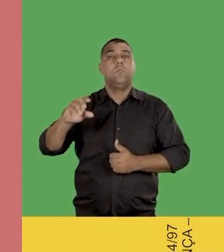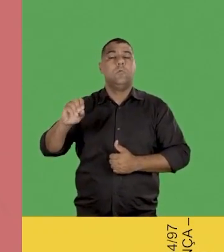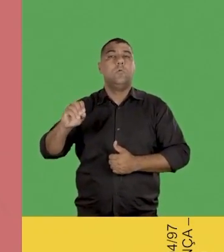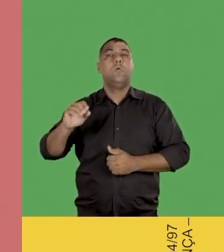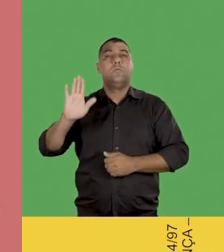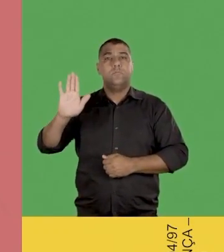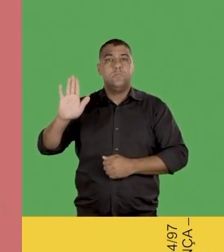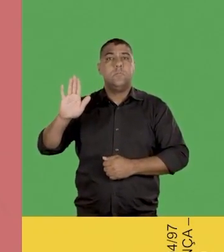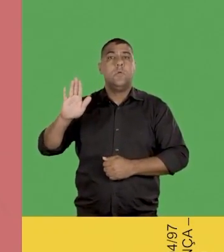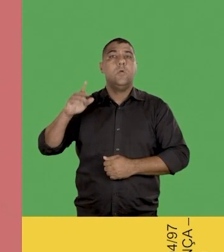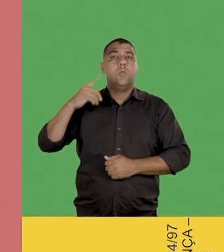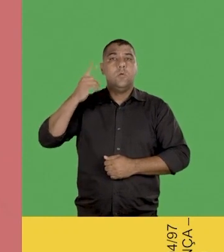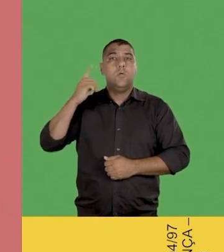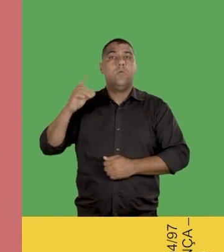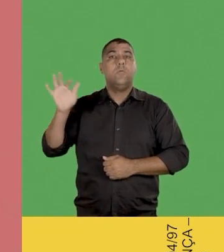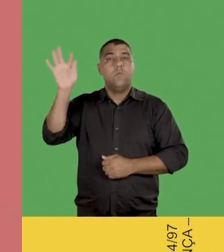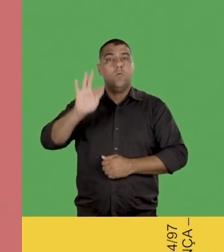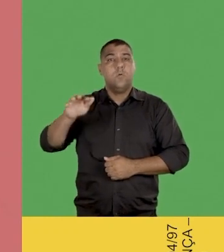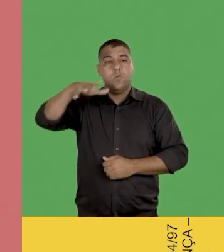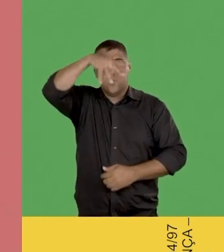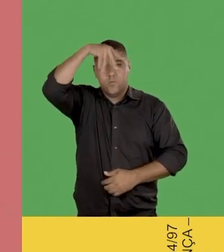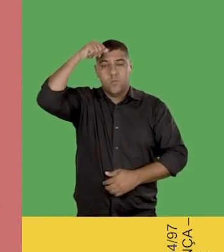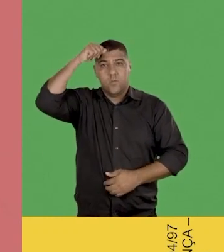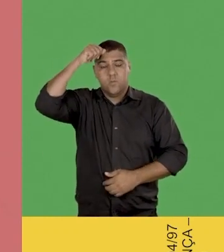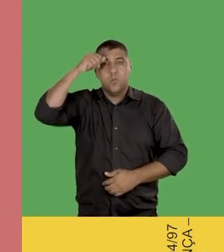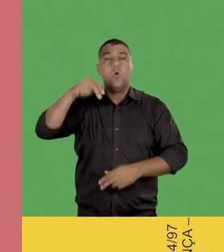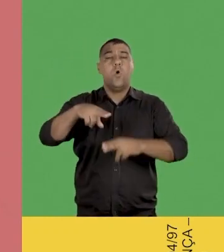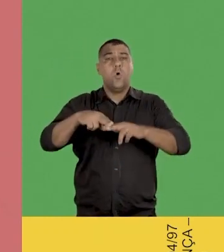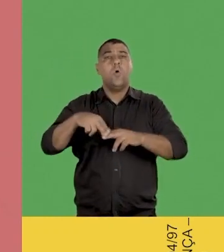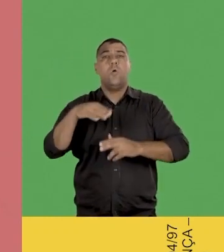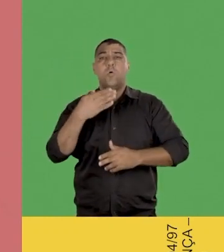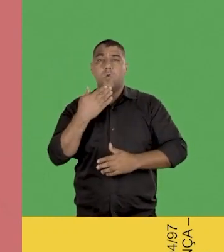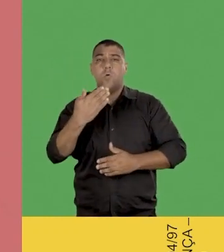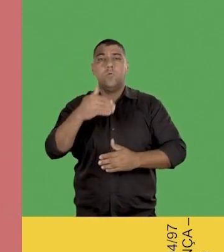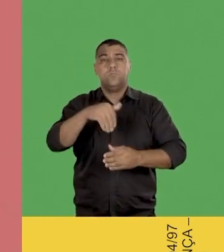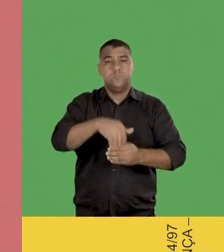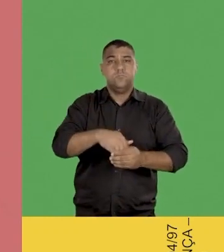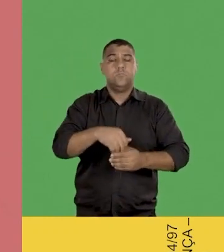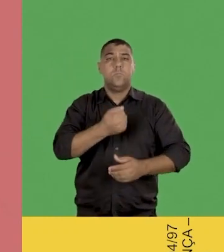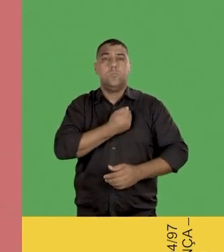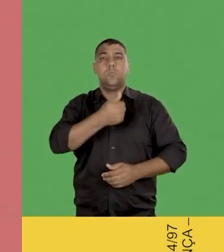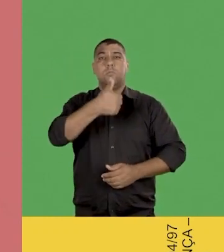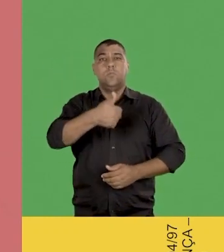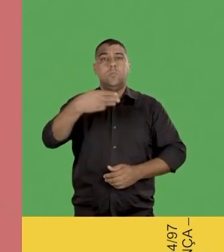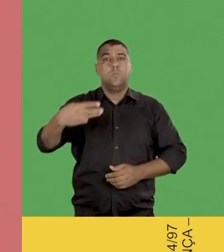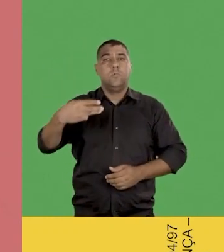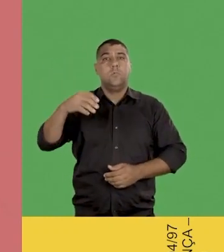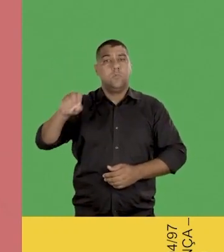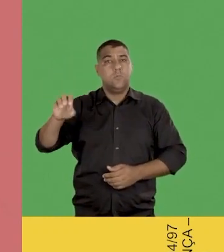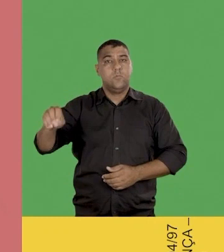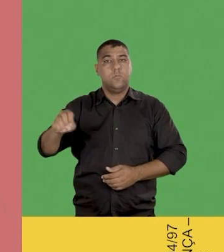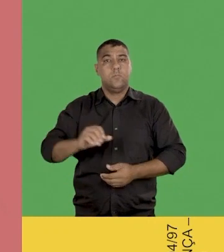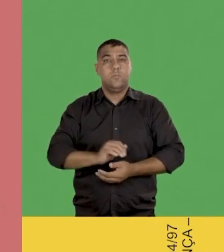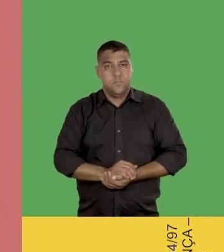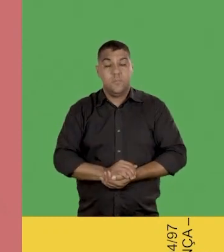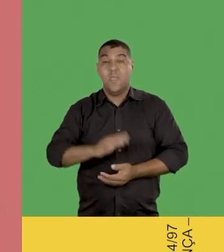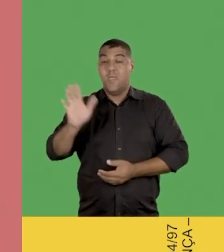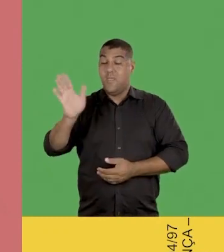candidato a deputado federal pelo estado de Mato Grosso. Por isso, peço seu voto no número 1300.